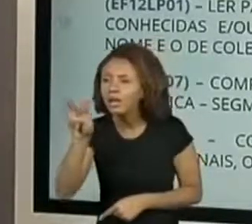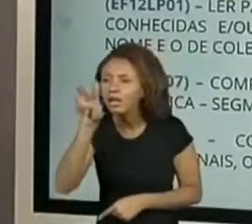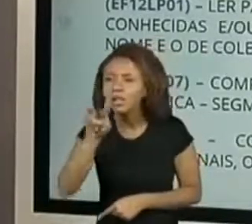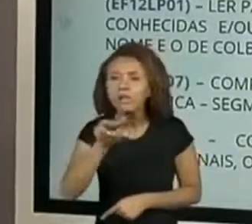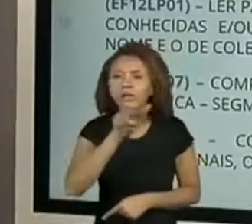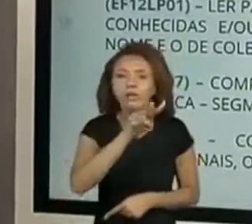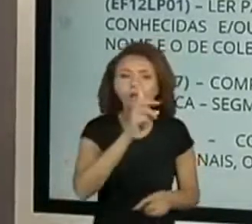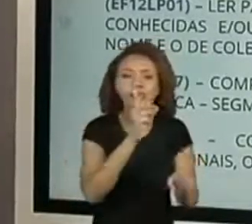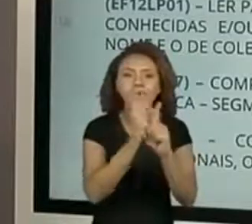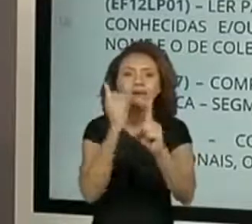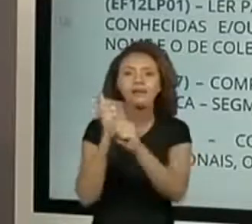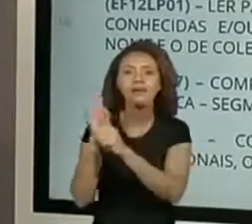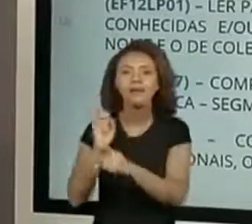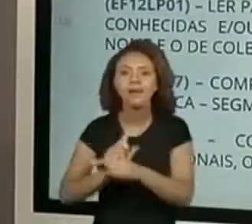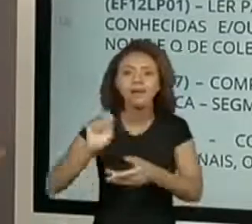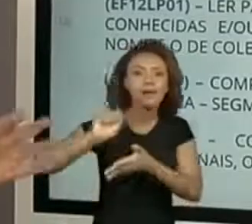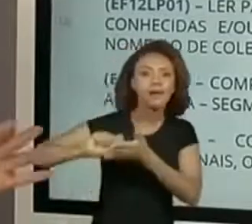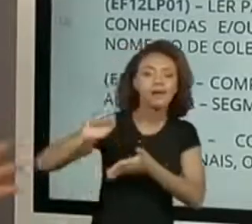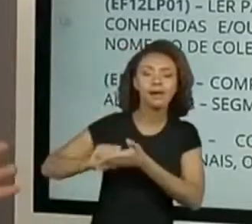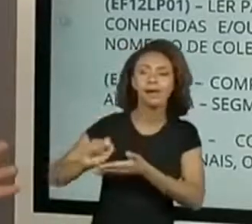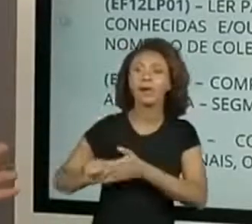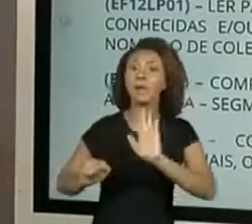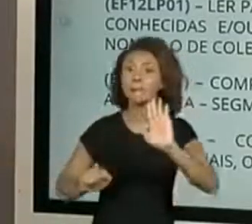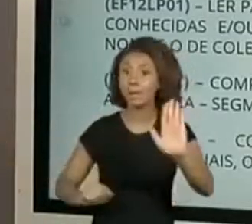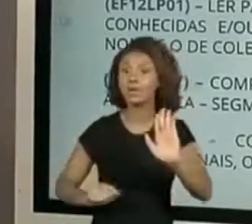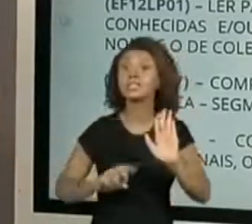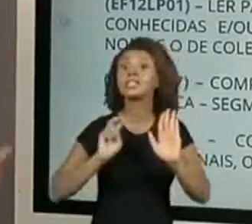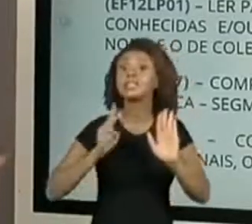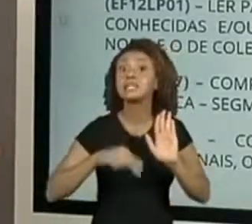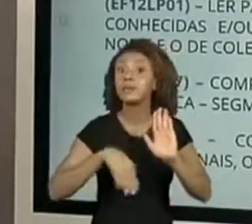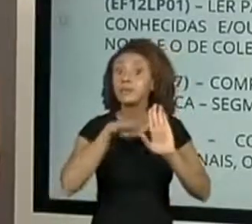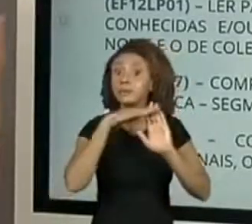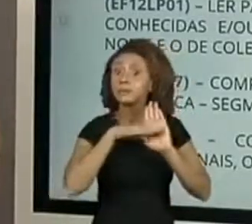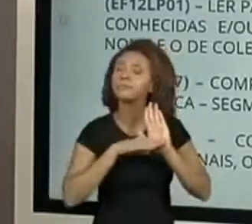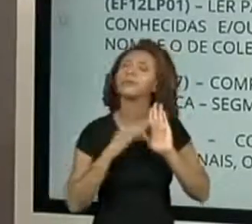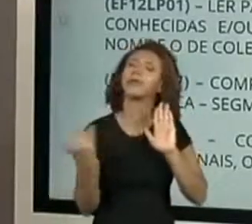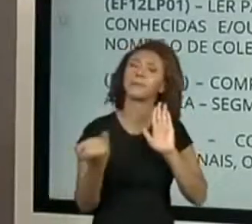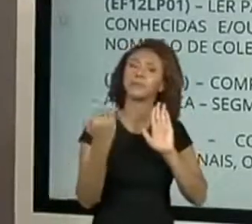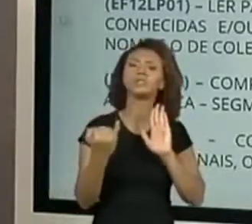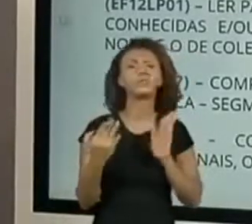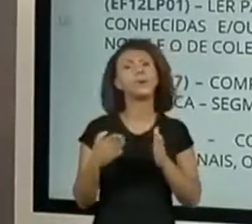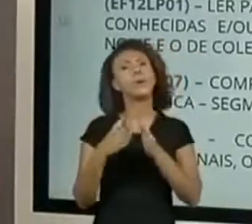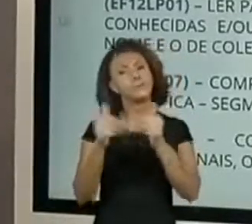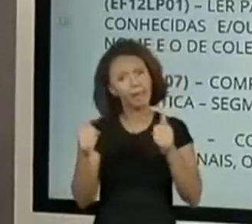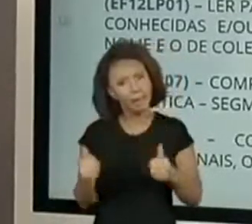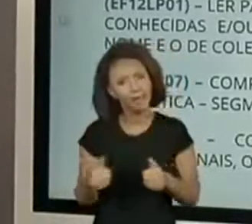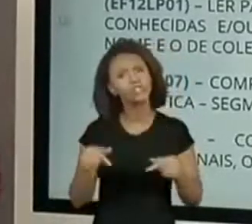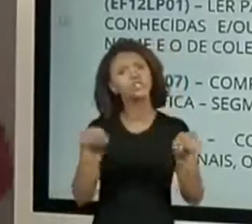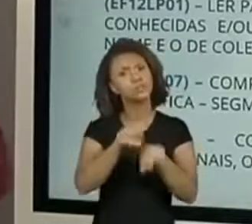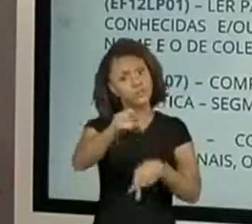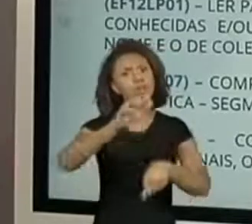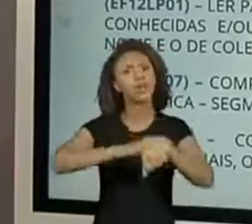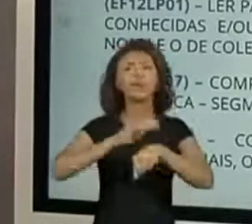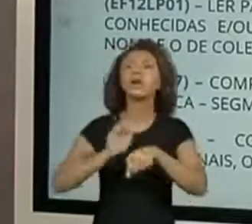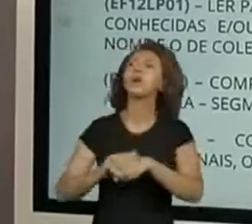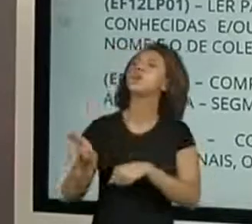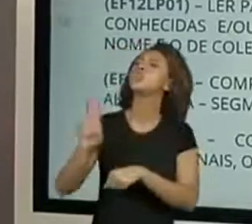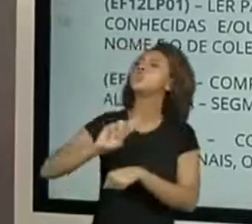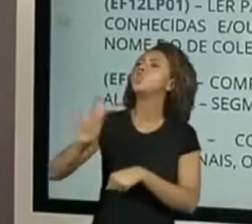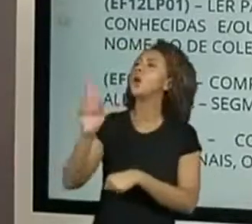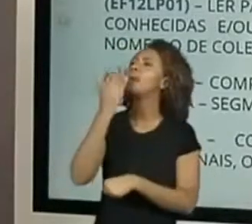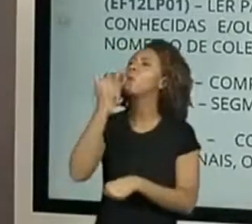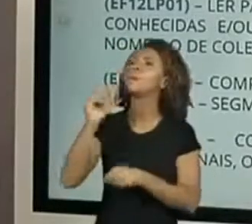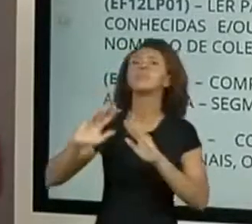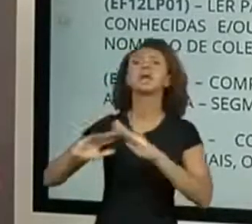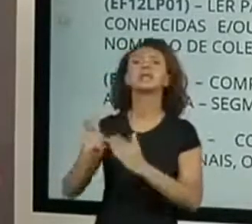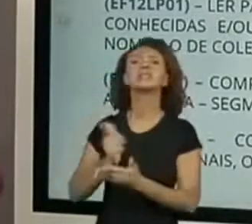escrita. Lembrando que as listas são sempre importantes. Então, pede e faz você também. Faz lista dos alimentos que você